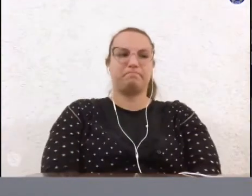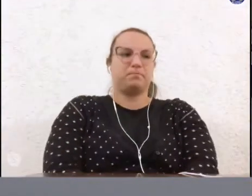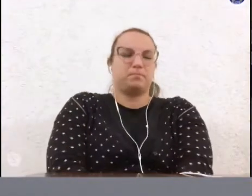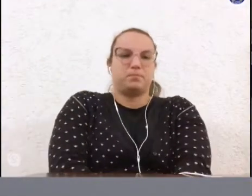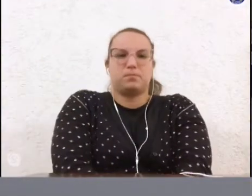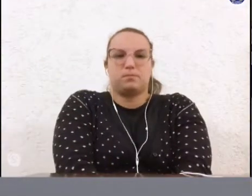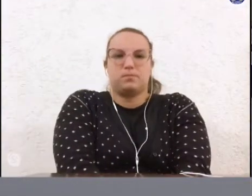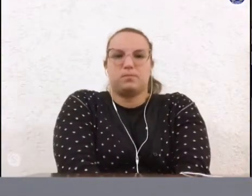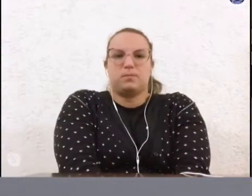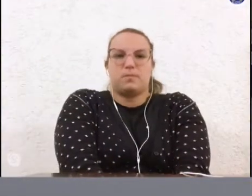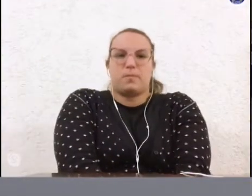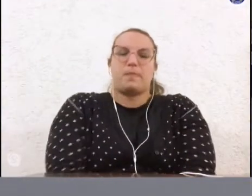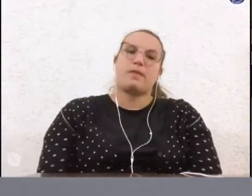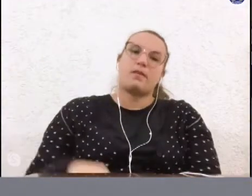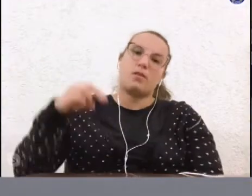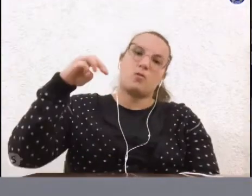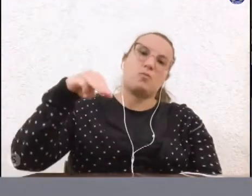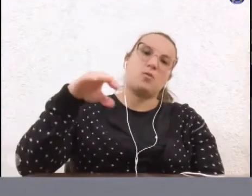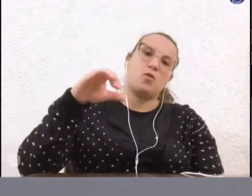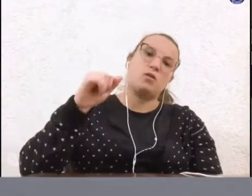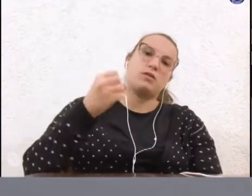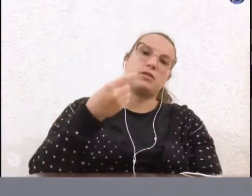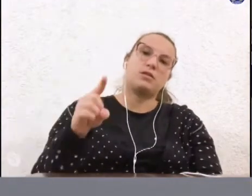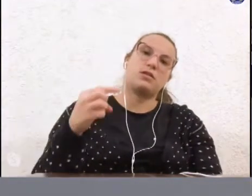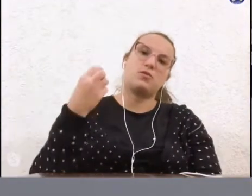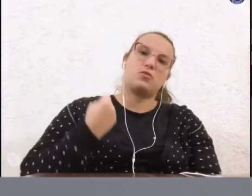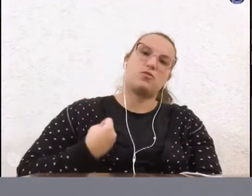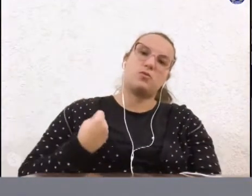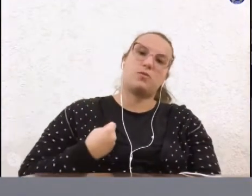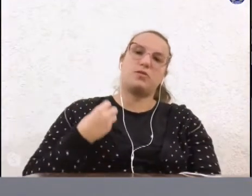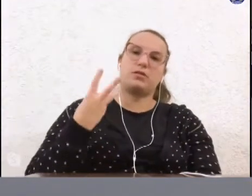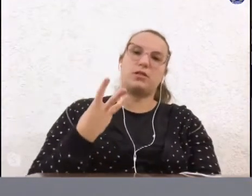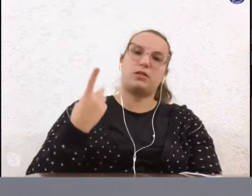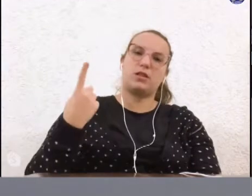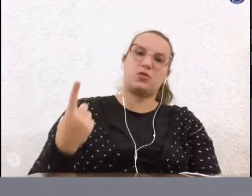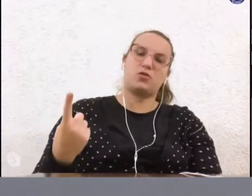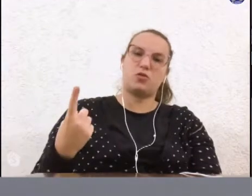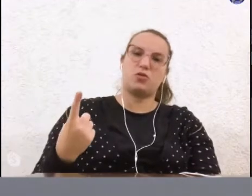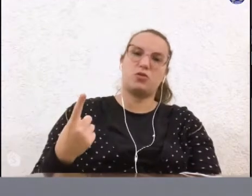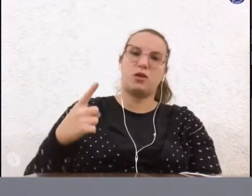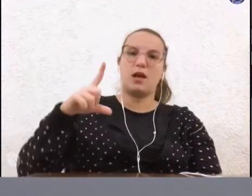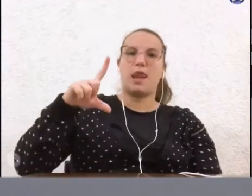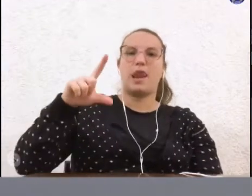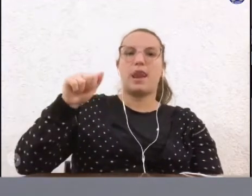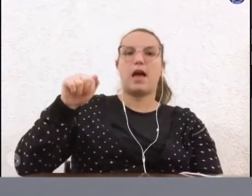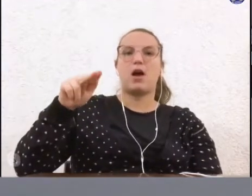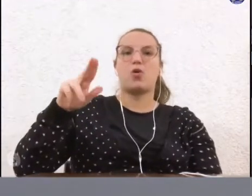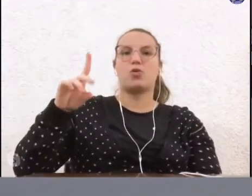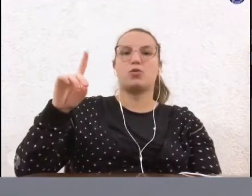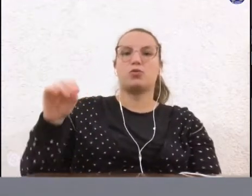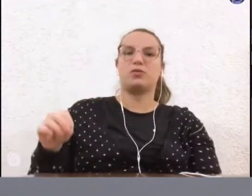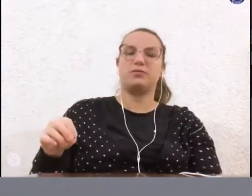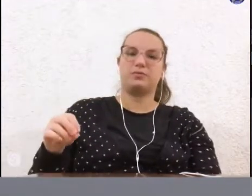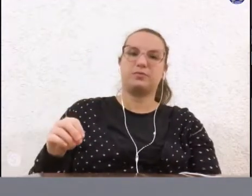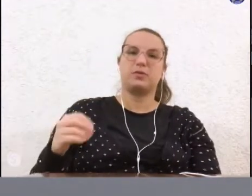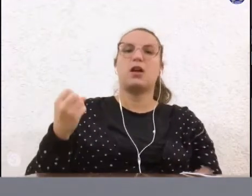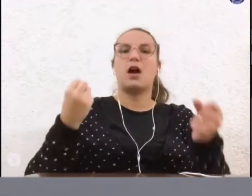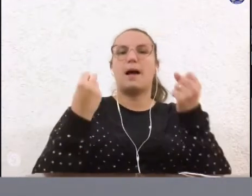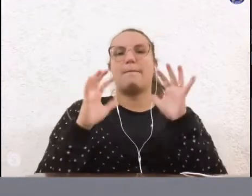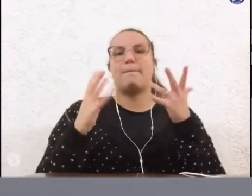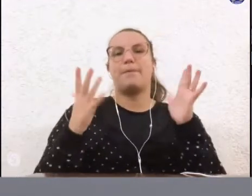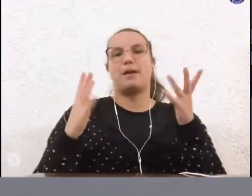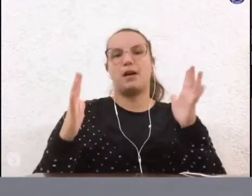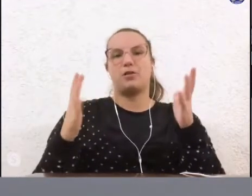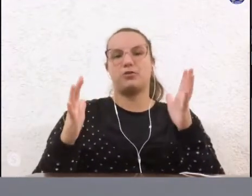Moção número 31 de autoria do vereador Sargento Laudo. Moção de aplausos para o